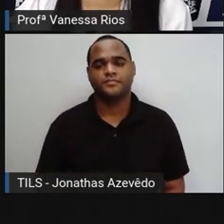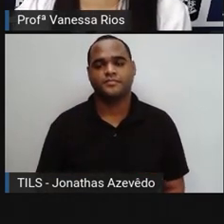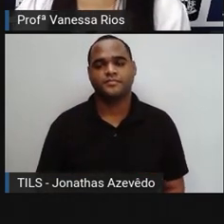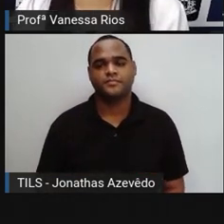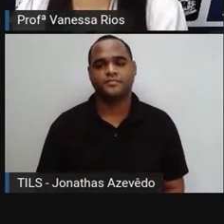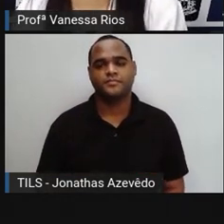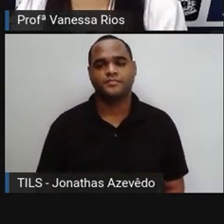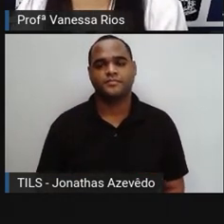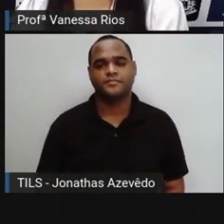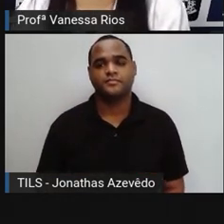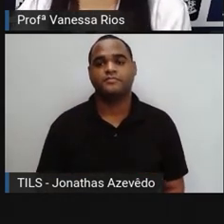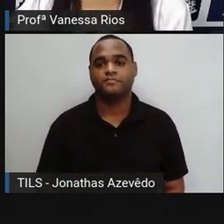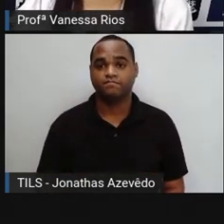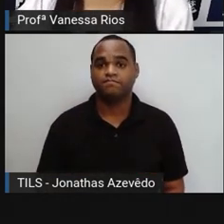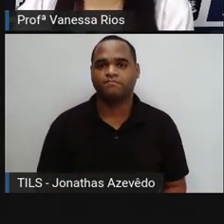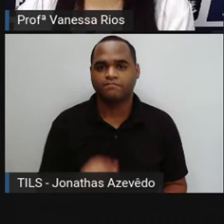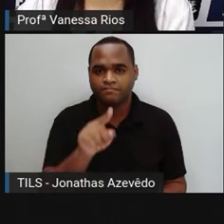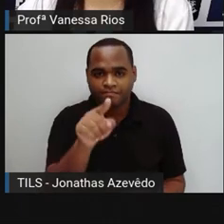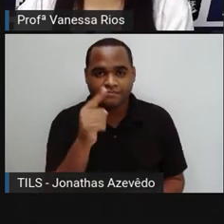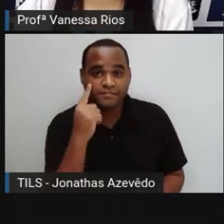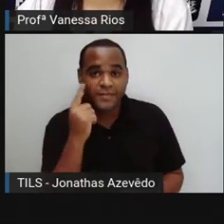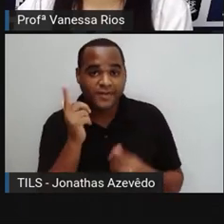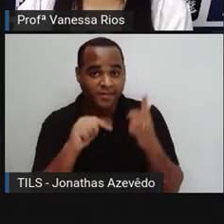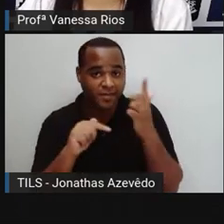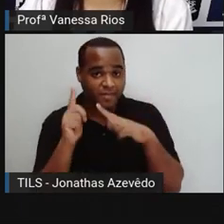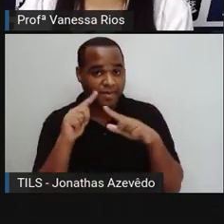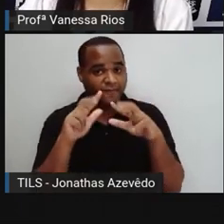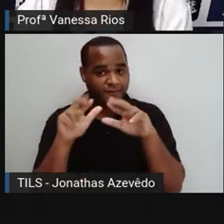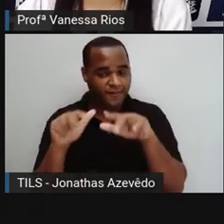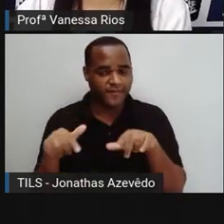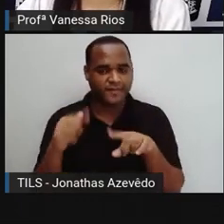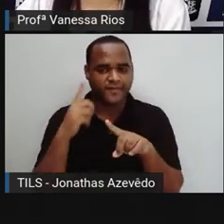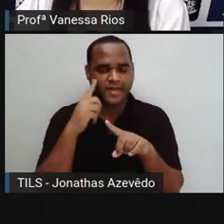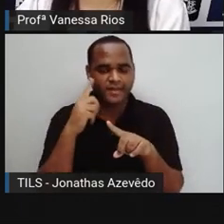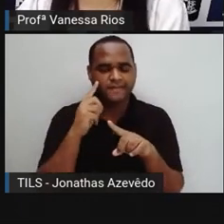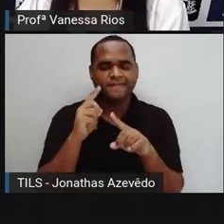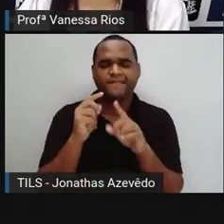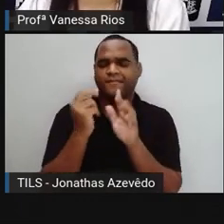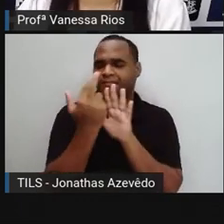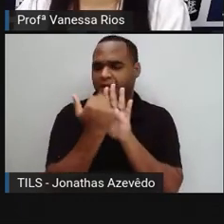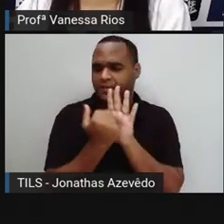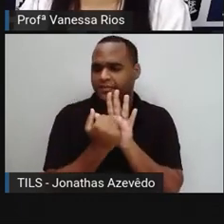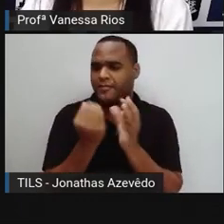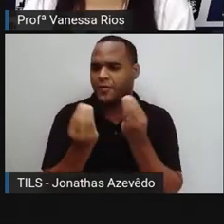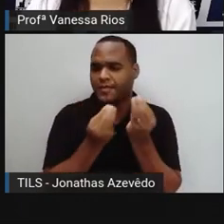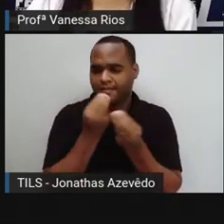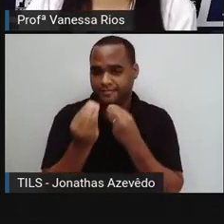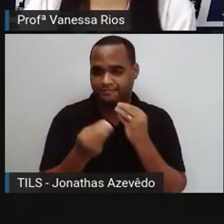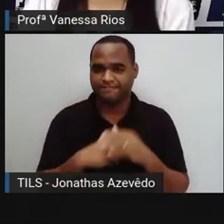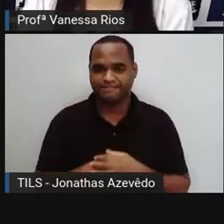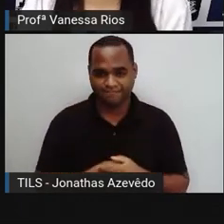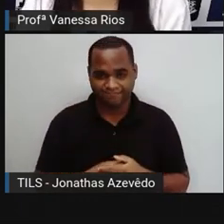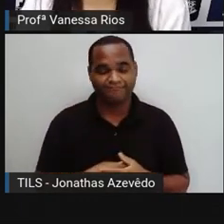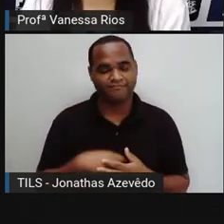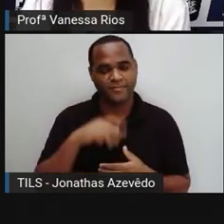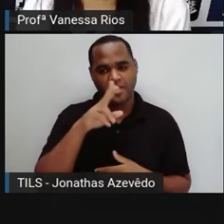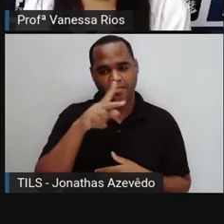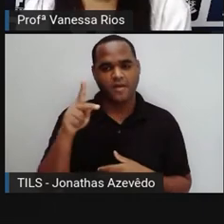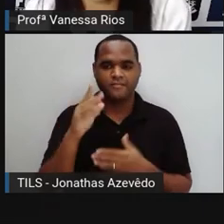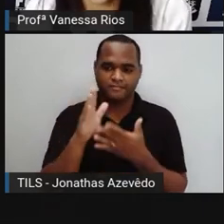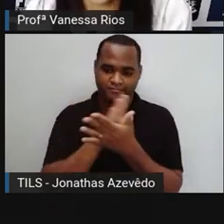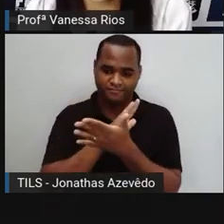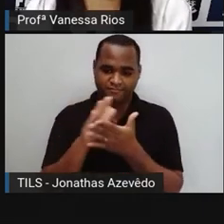E aí, o que é que você consegue observar, não é? nas fotografias. Então, a prova é mostrar aqui algumas